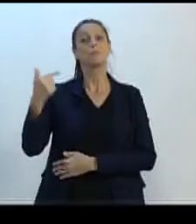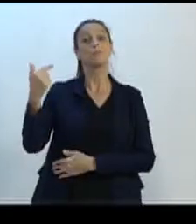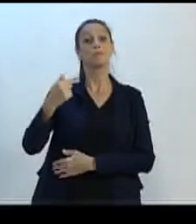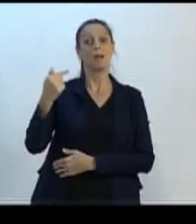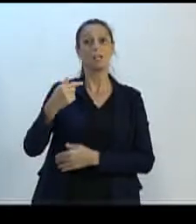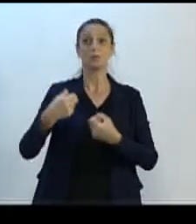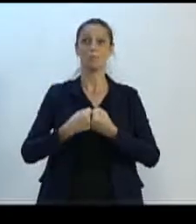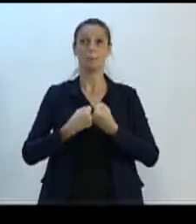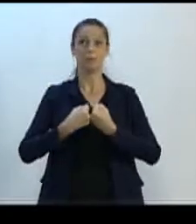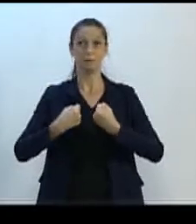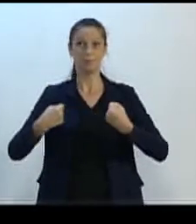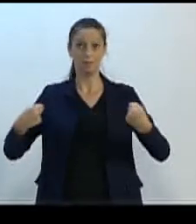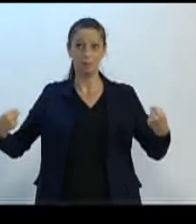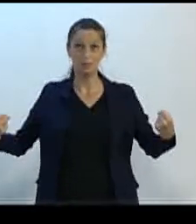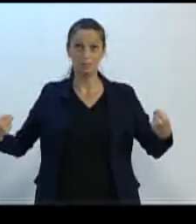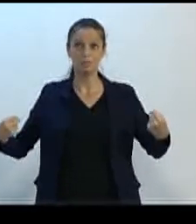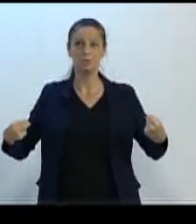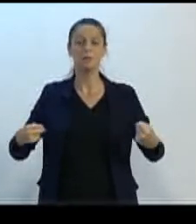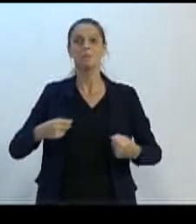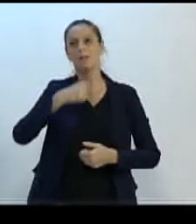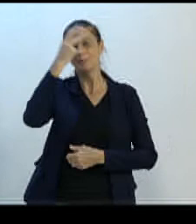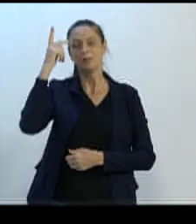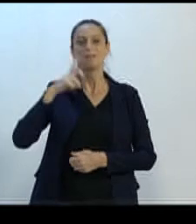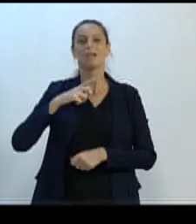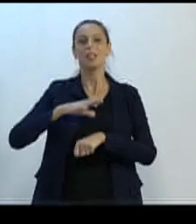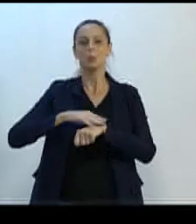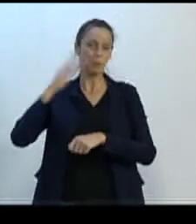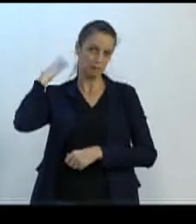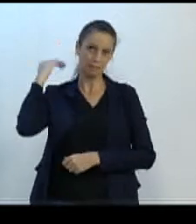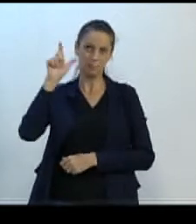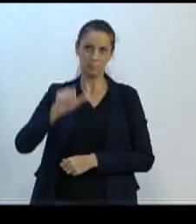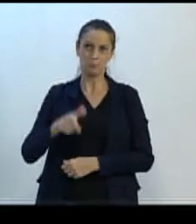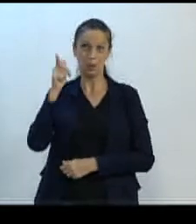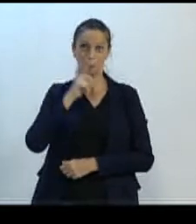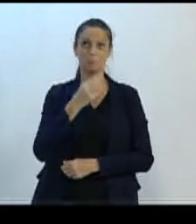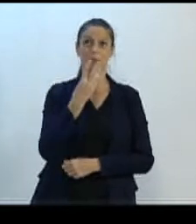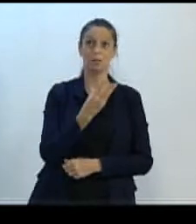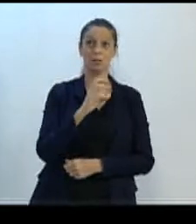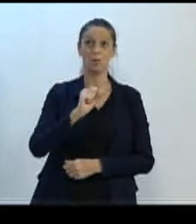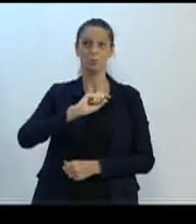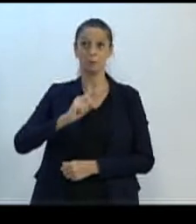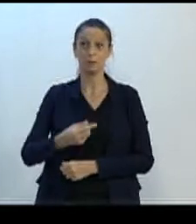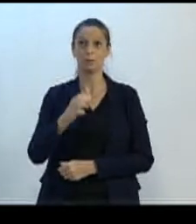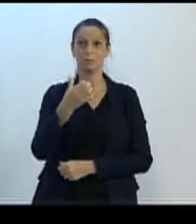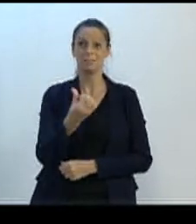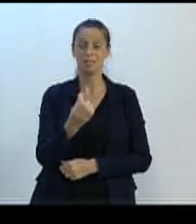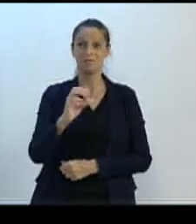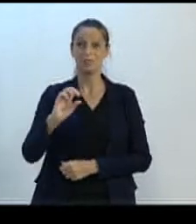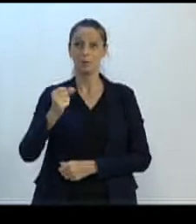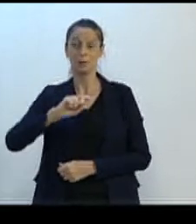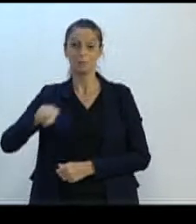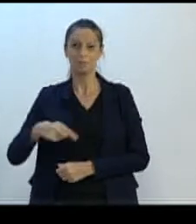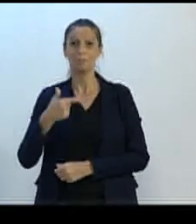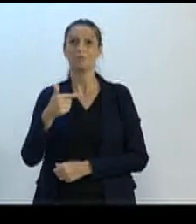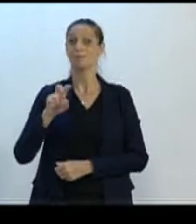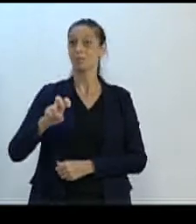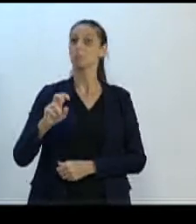pedágio beneficente, a Mielo. Foram arrecadados R$.608,25,